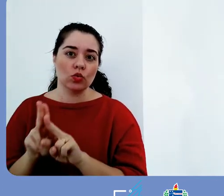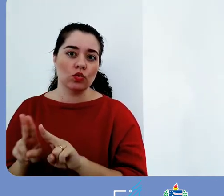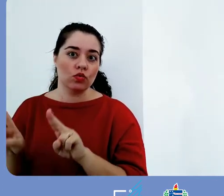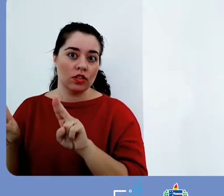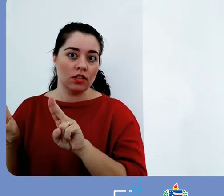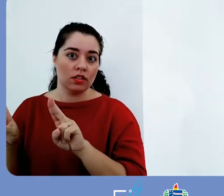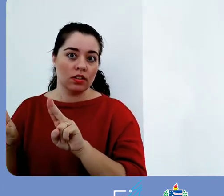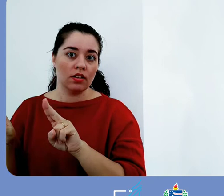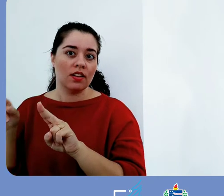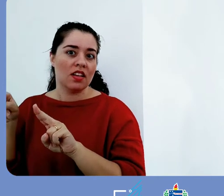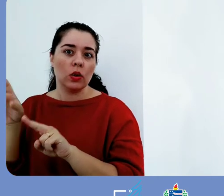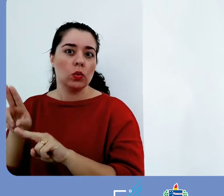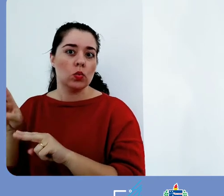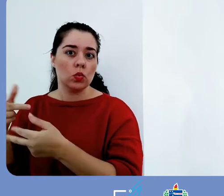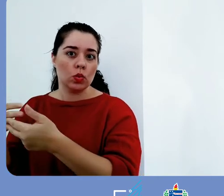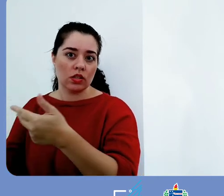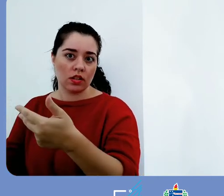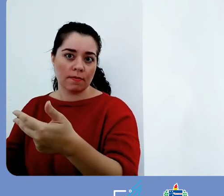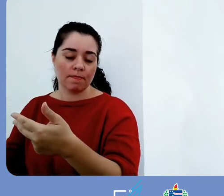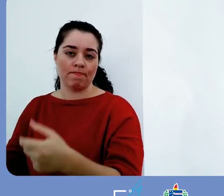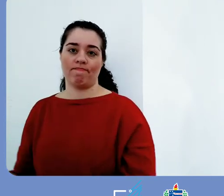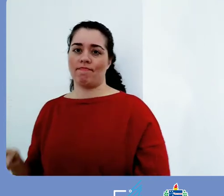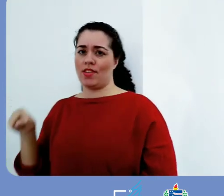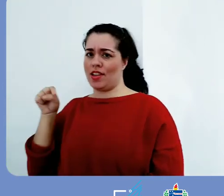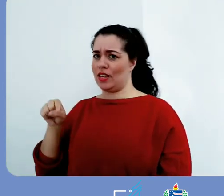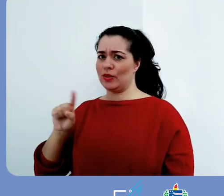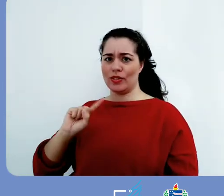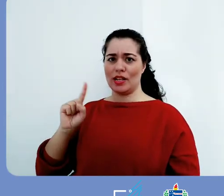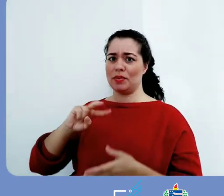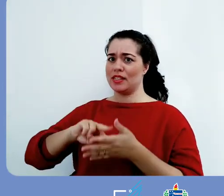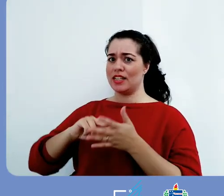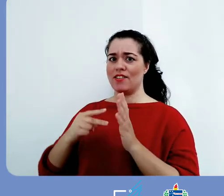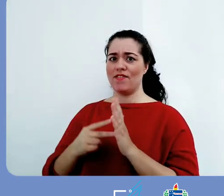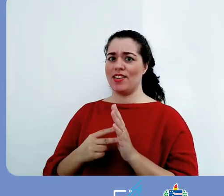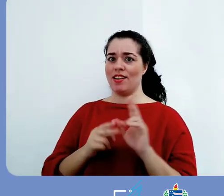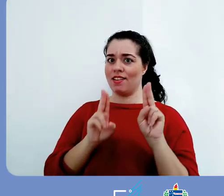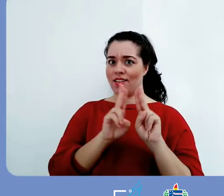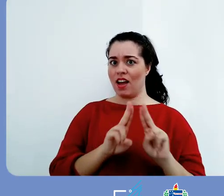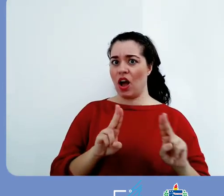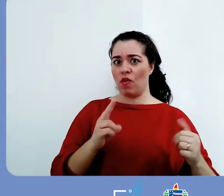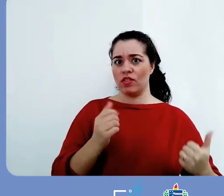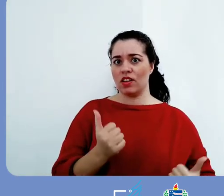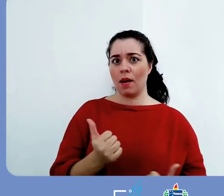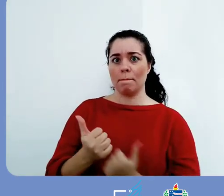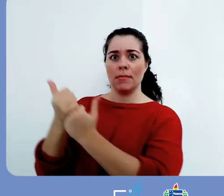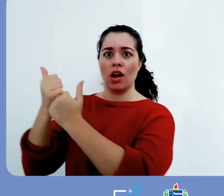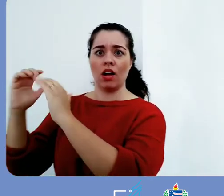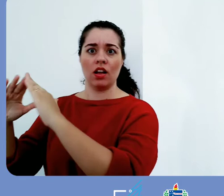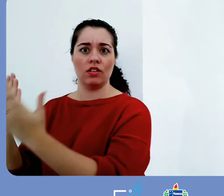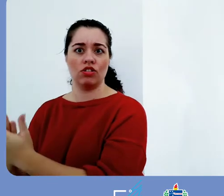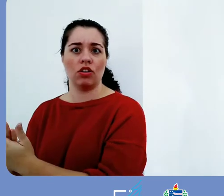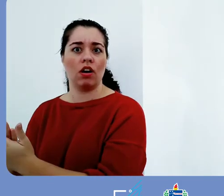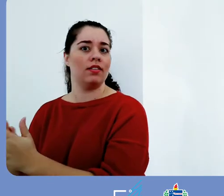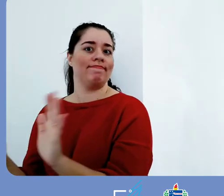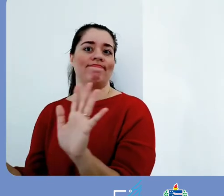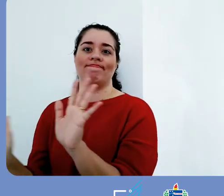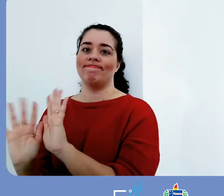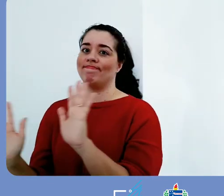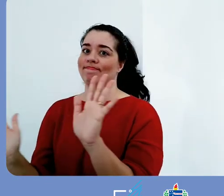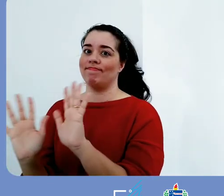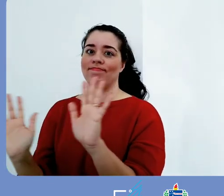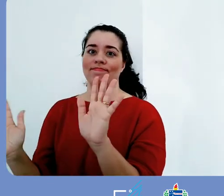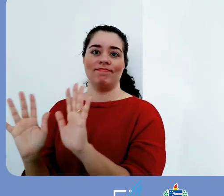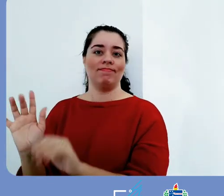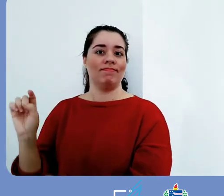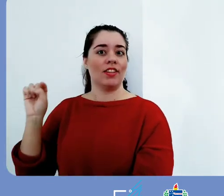a característica de ser não comercial. Todos podem utilizar o material, como descrito anteriormente, mas eles